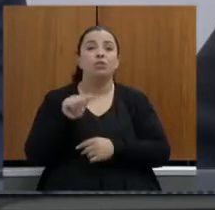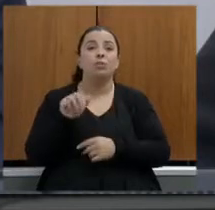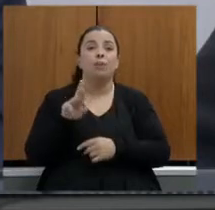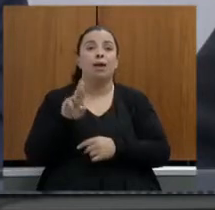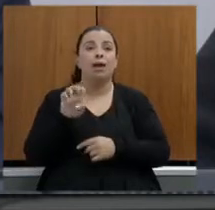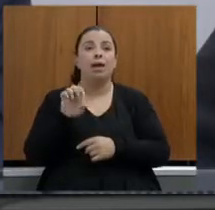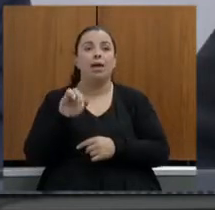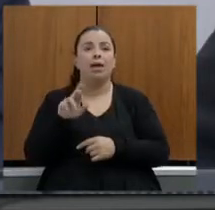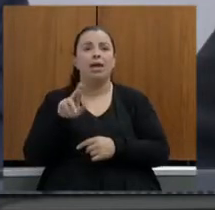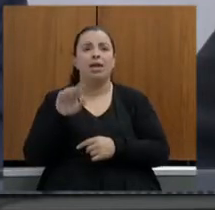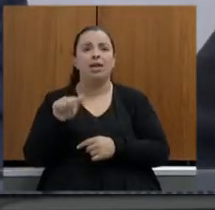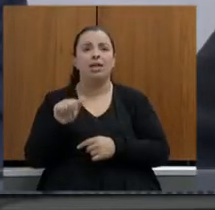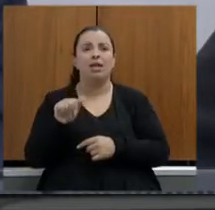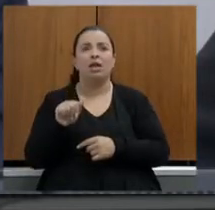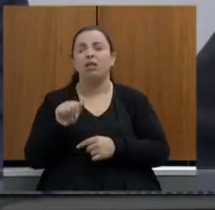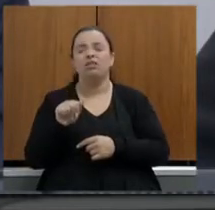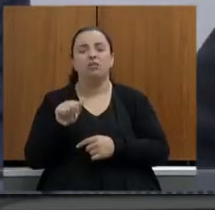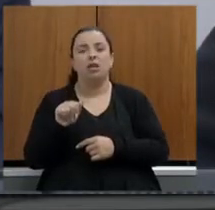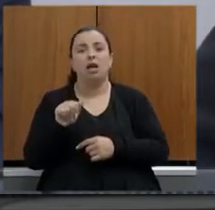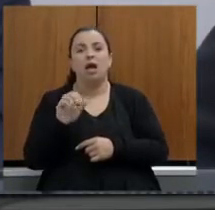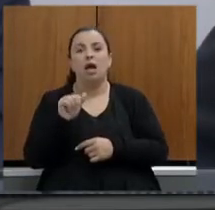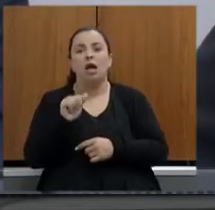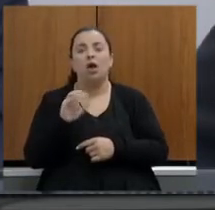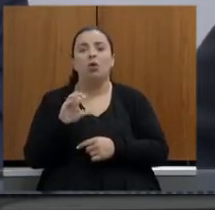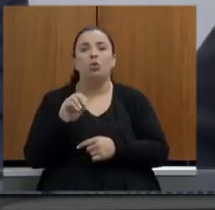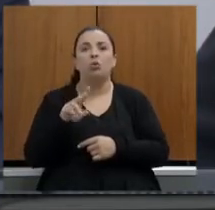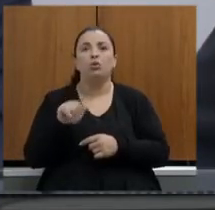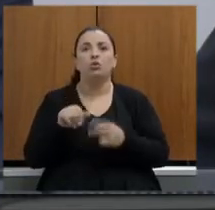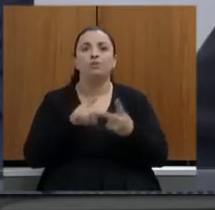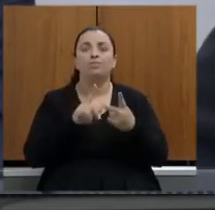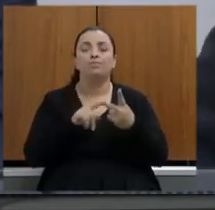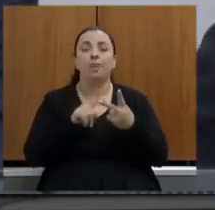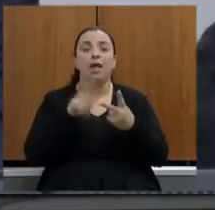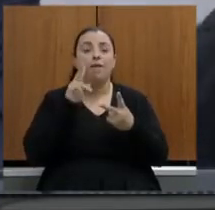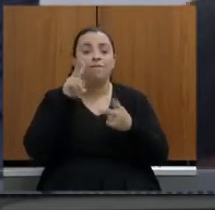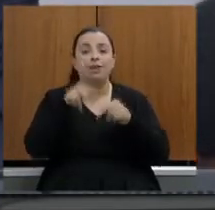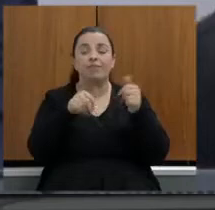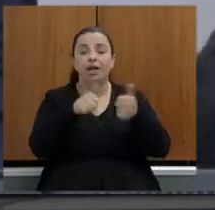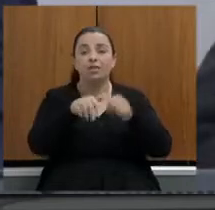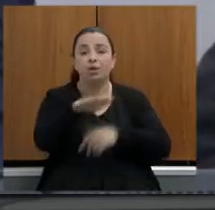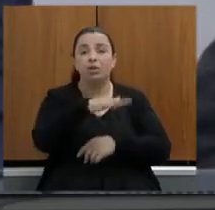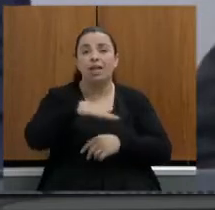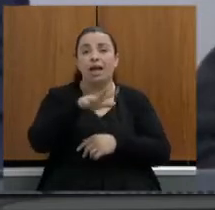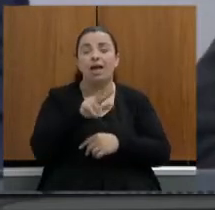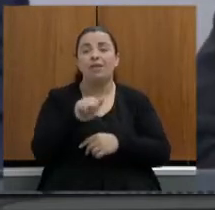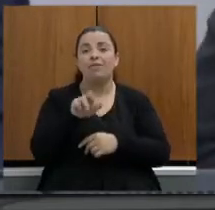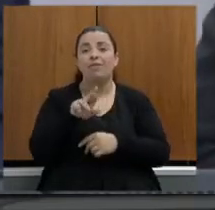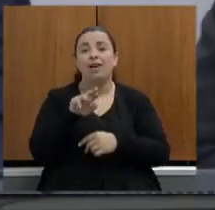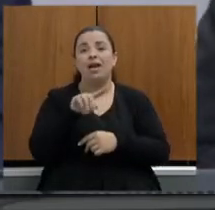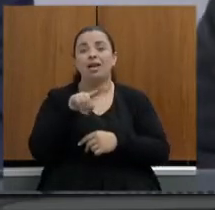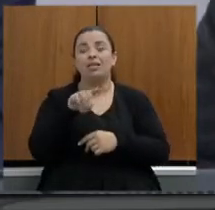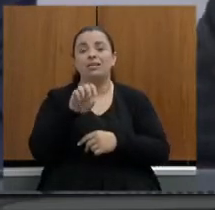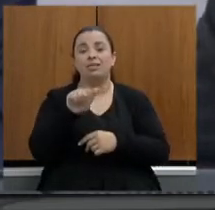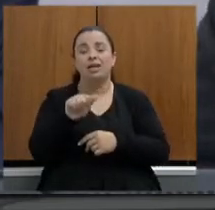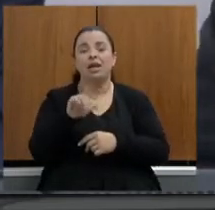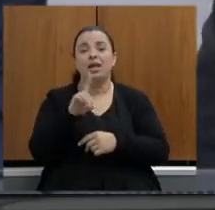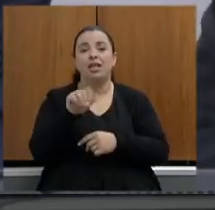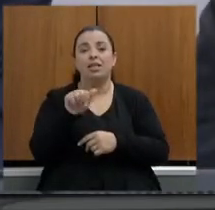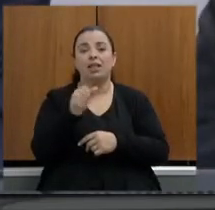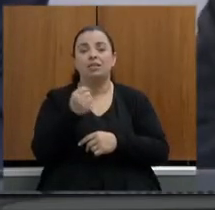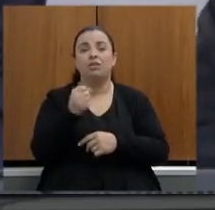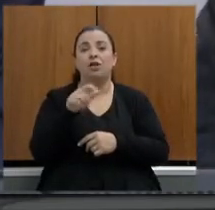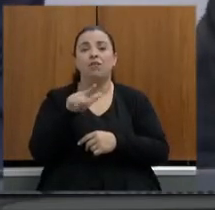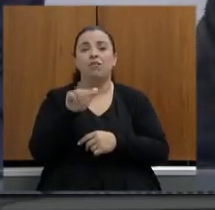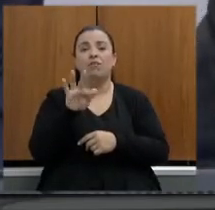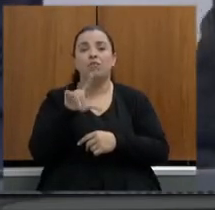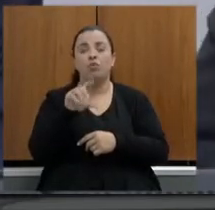realização de obras de arte especiais em Varza das Flores minimizando as intervenções na APA firmar um